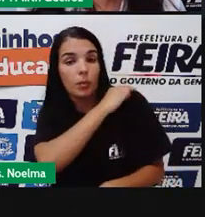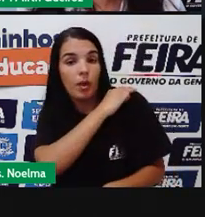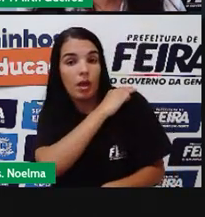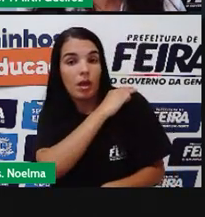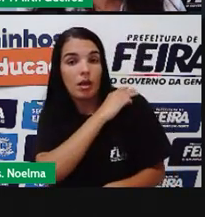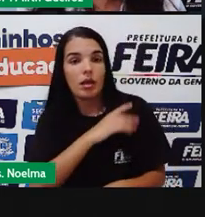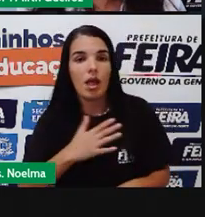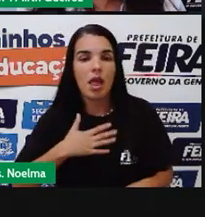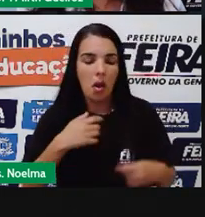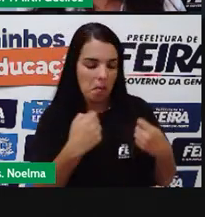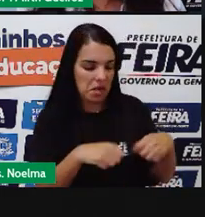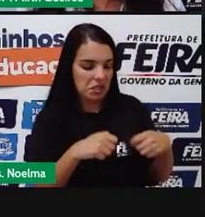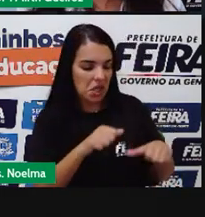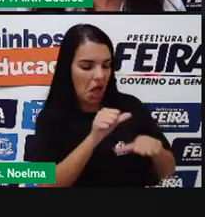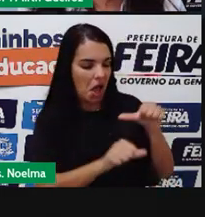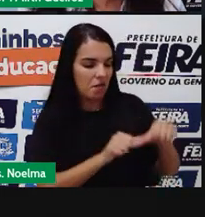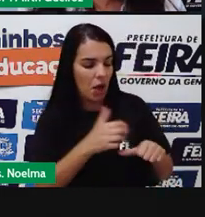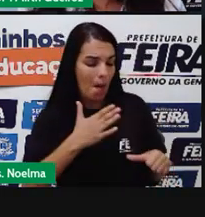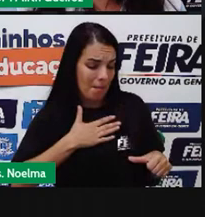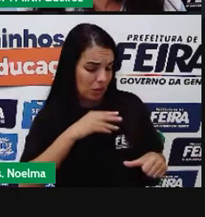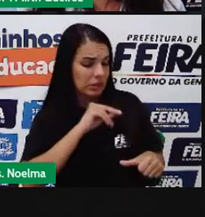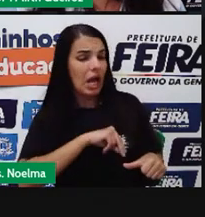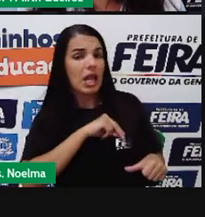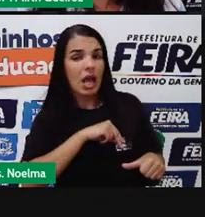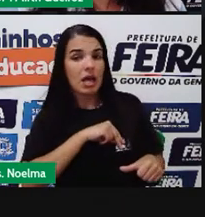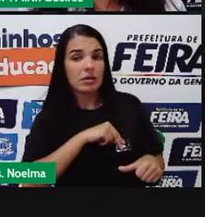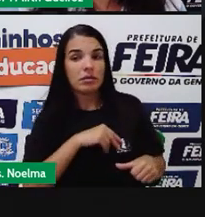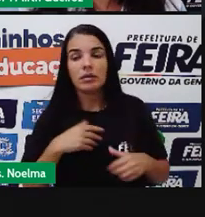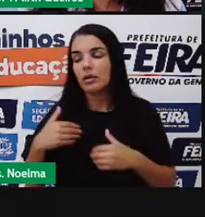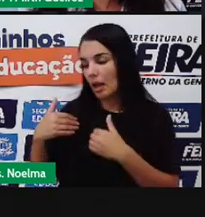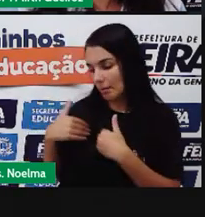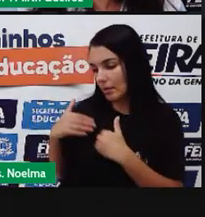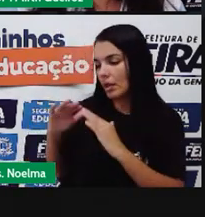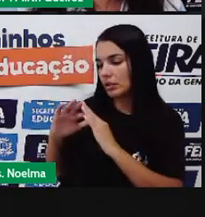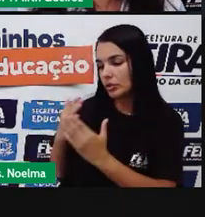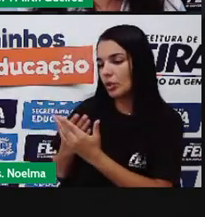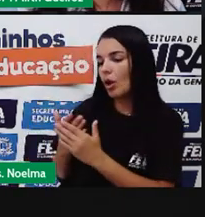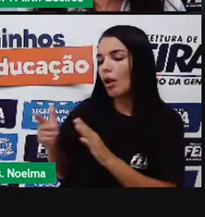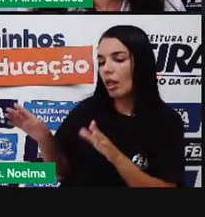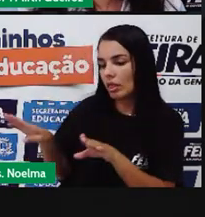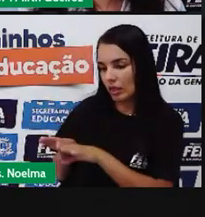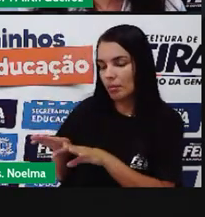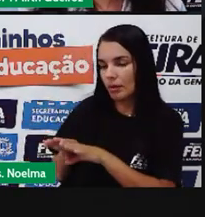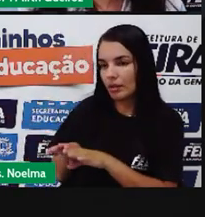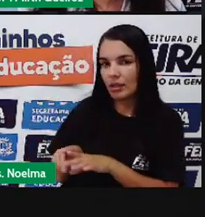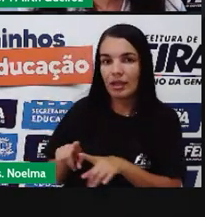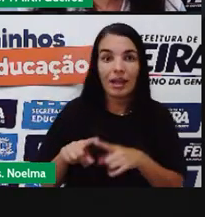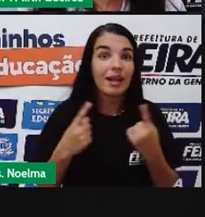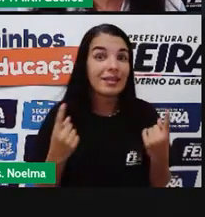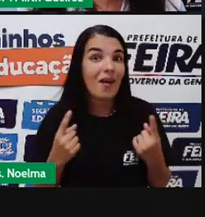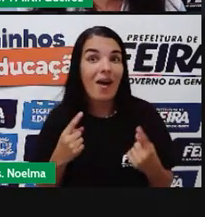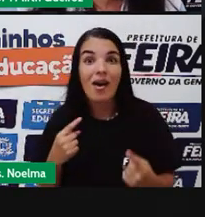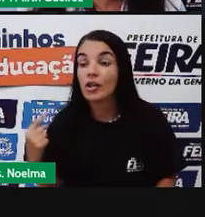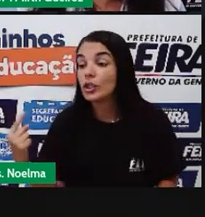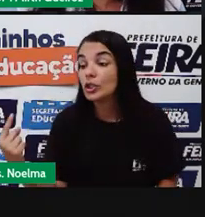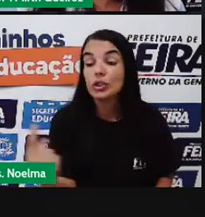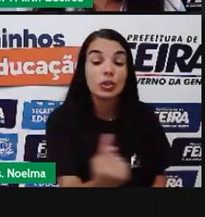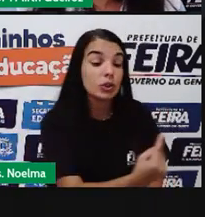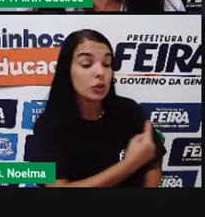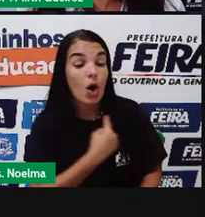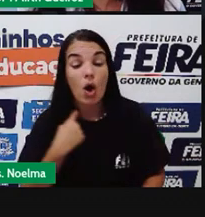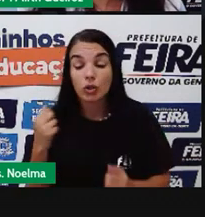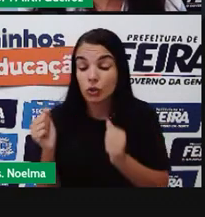reforma No meu salário E na minha escola Também É o que a gente Precisa Para Que nós